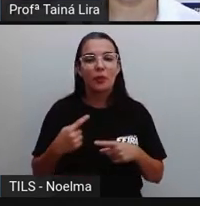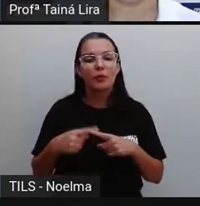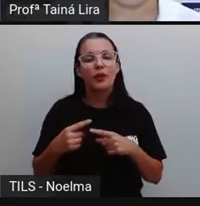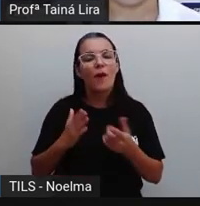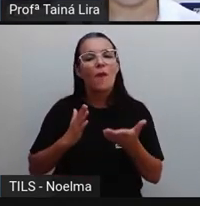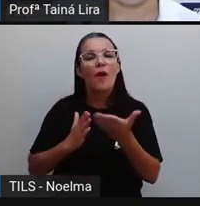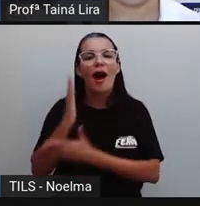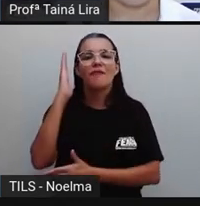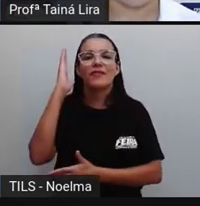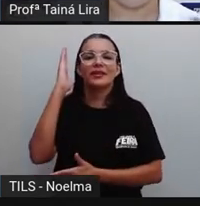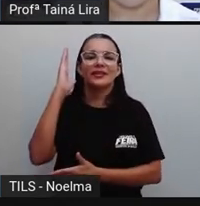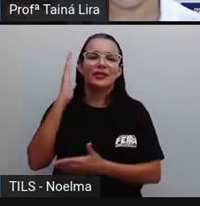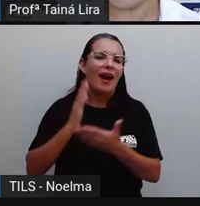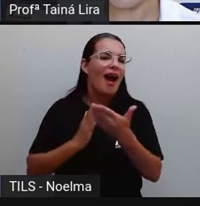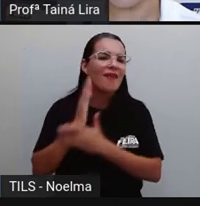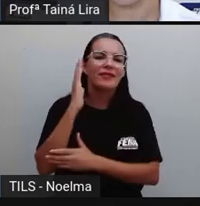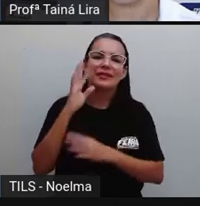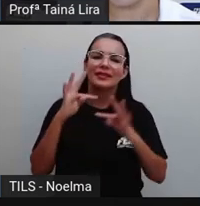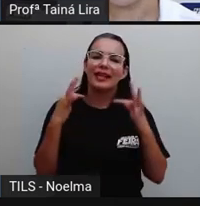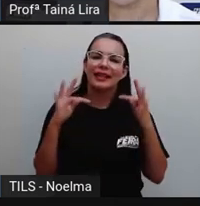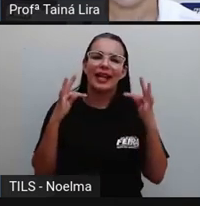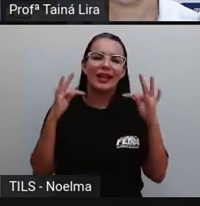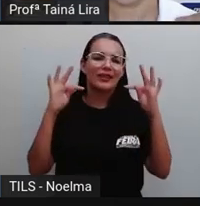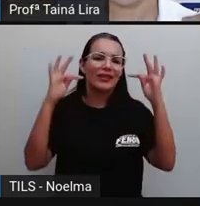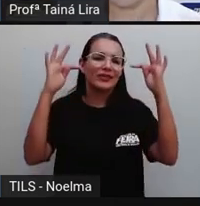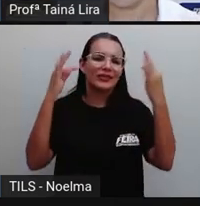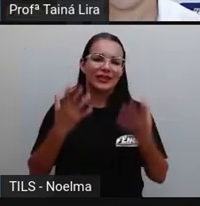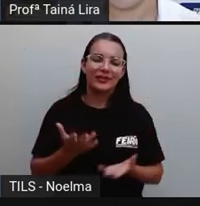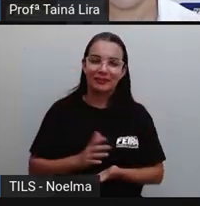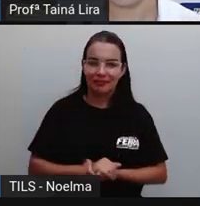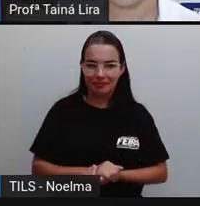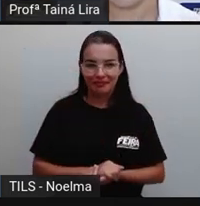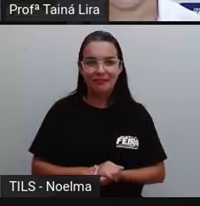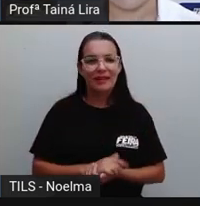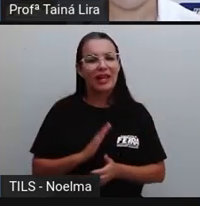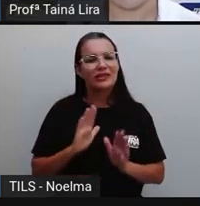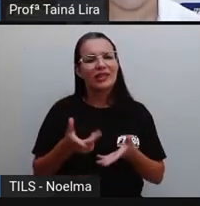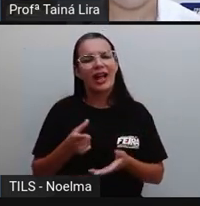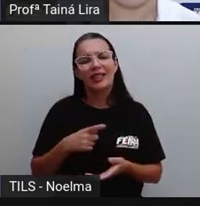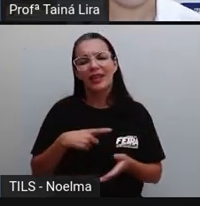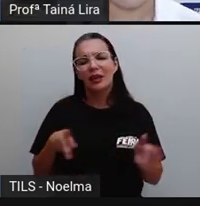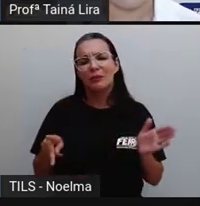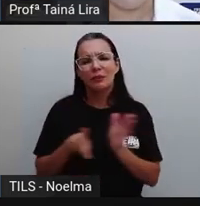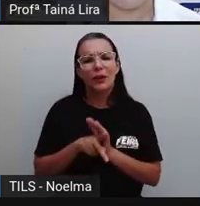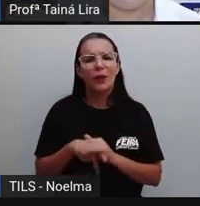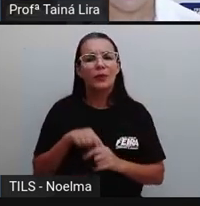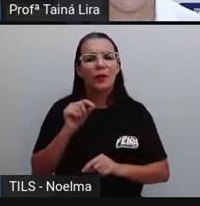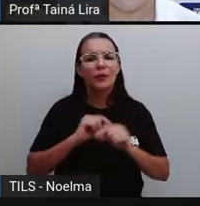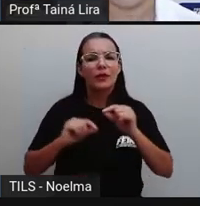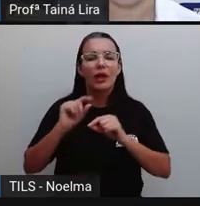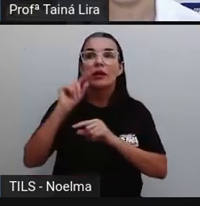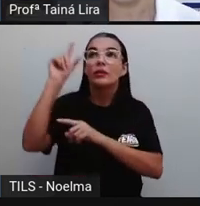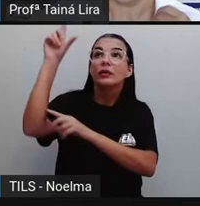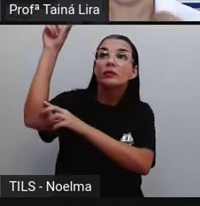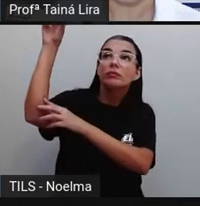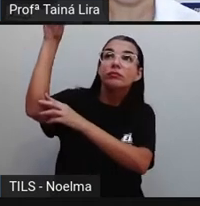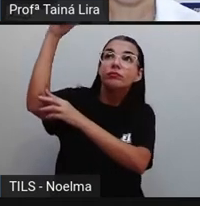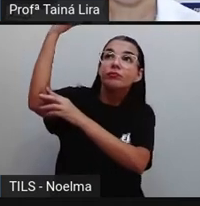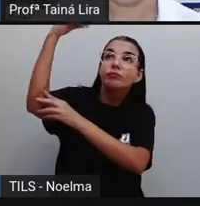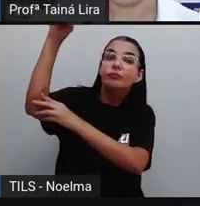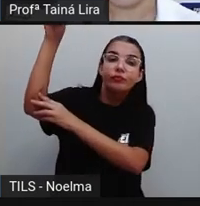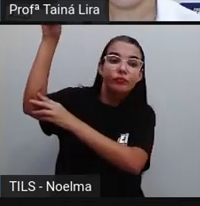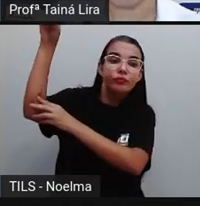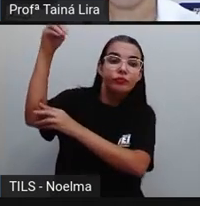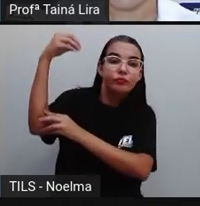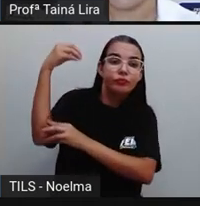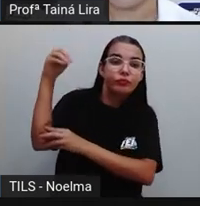avanço aí das telecomunicações, né? A gente hoje já tem as antenas instaladas, então a gente